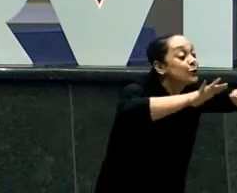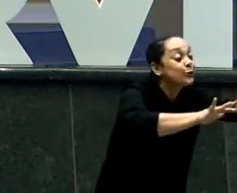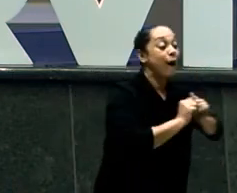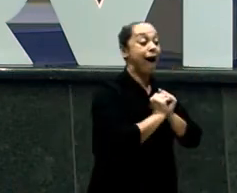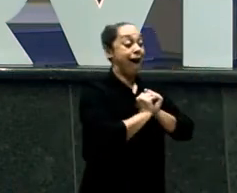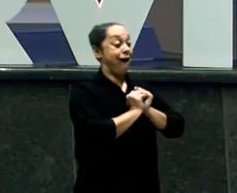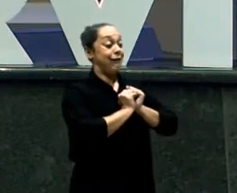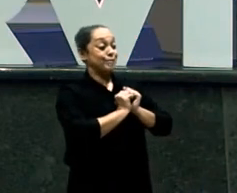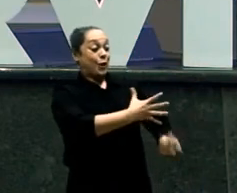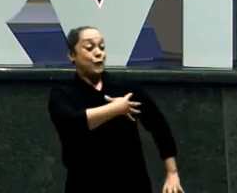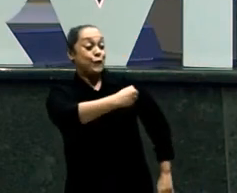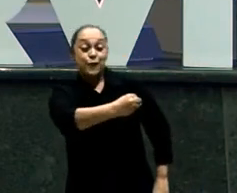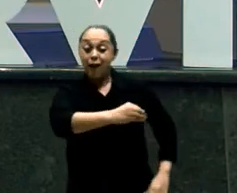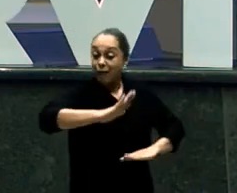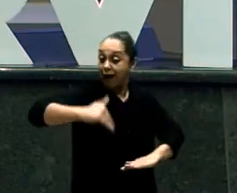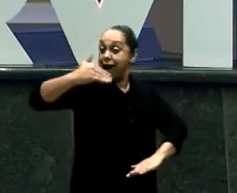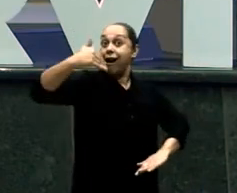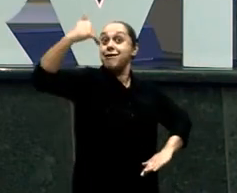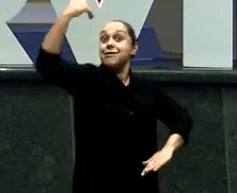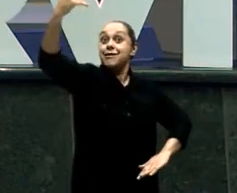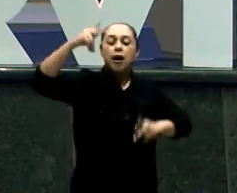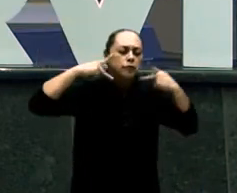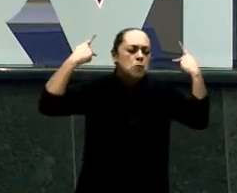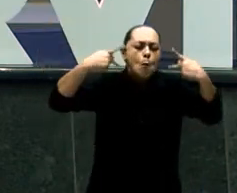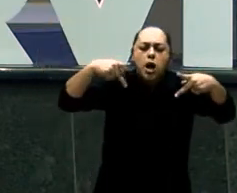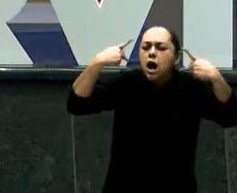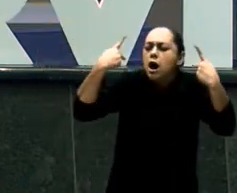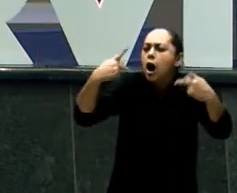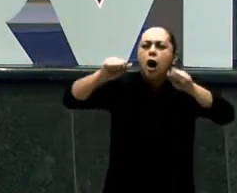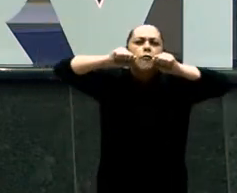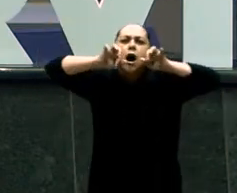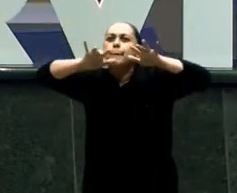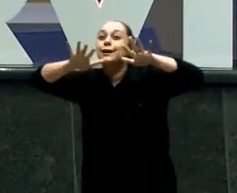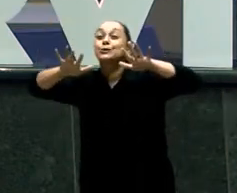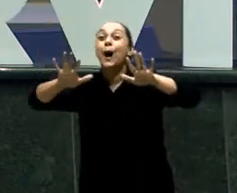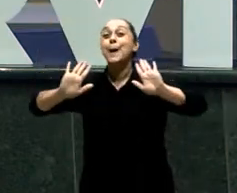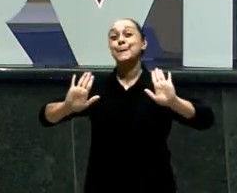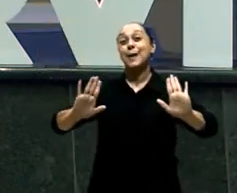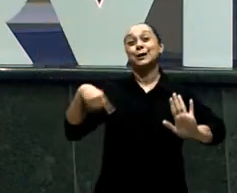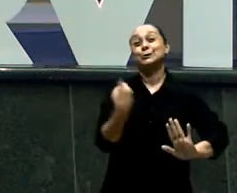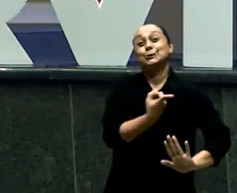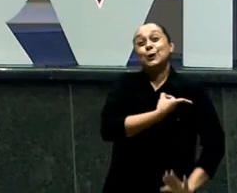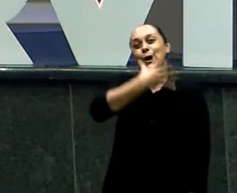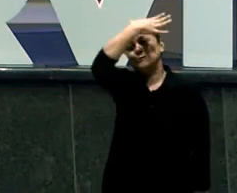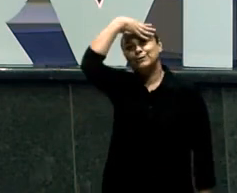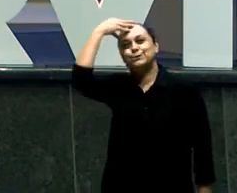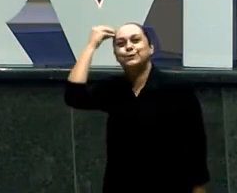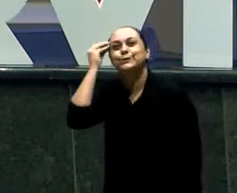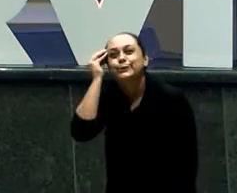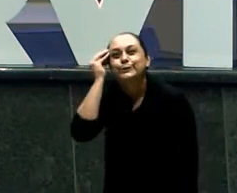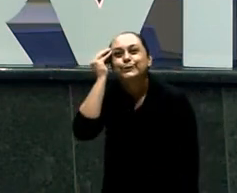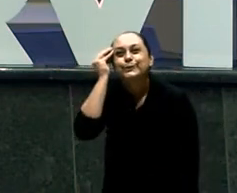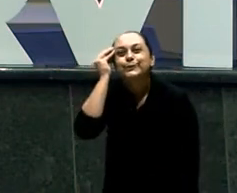O como será Na fase Adulta Mas as vezes O tempo Passa Os anos Se vão E porque A